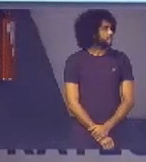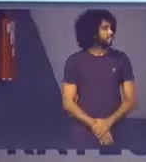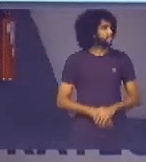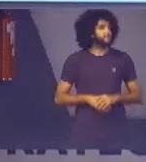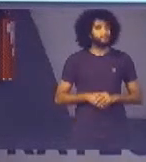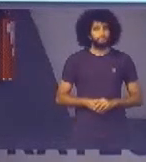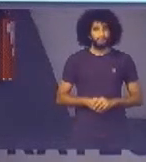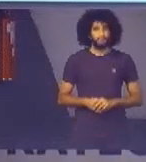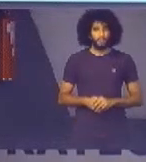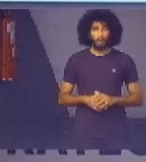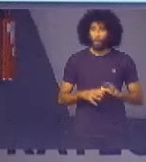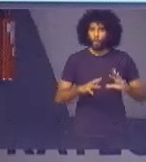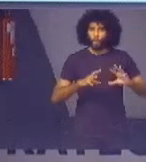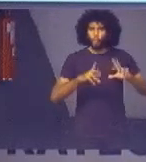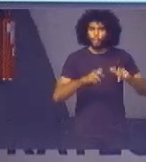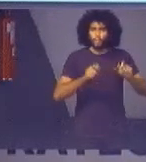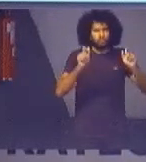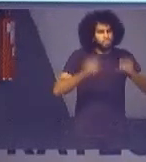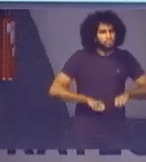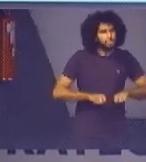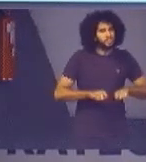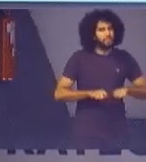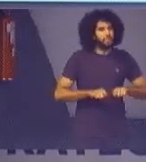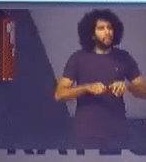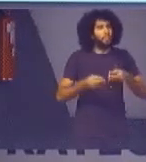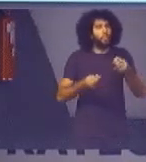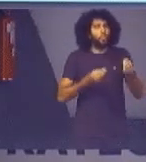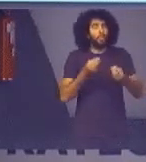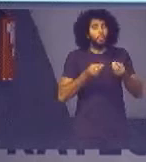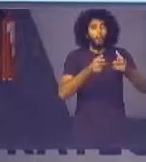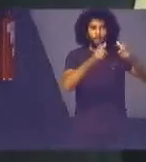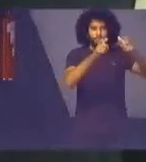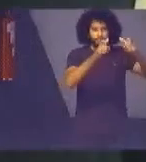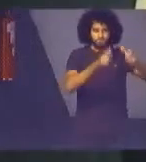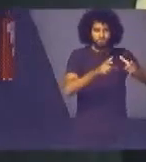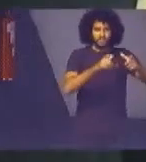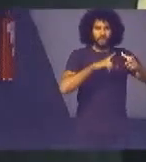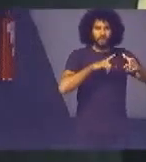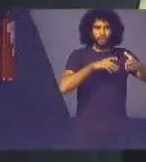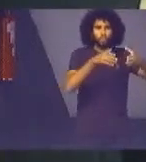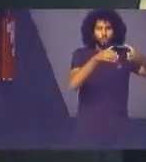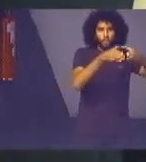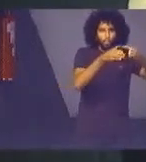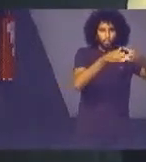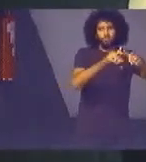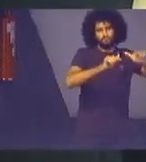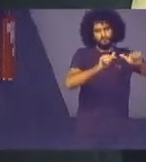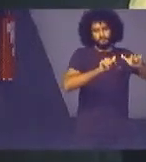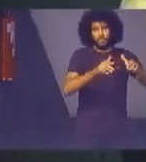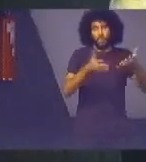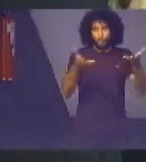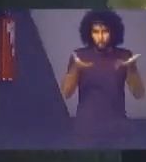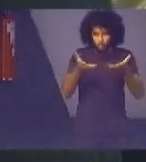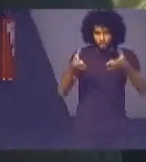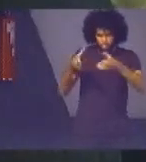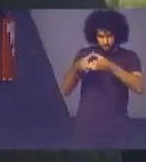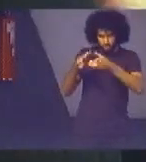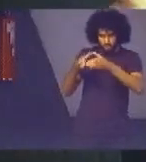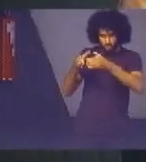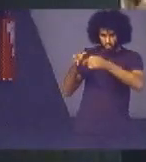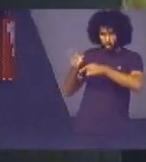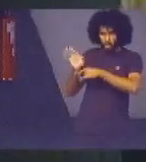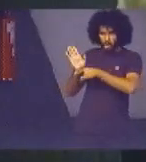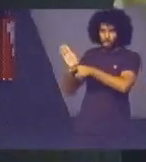isso tudo foi possível fazer numa rede de trabalho hoje o mutirão carcerário que atende as